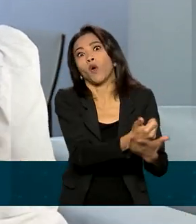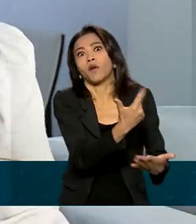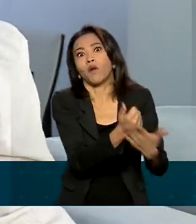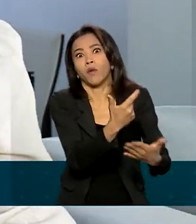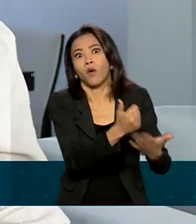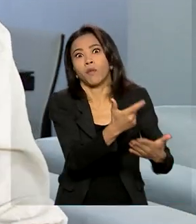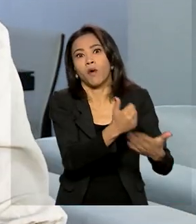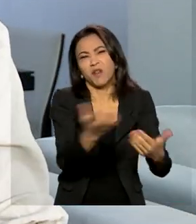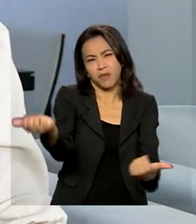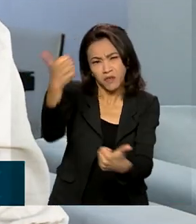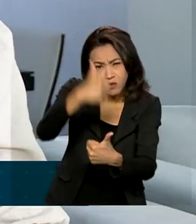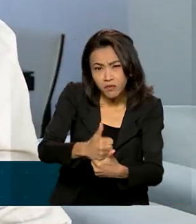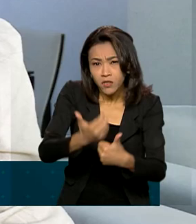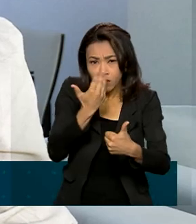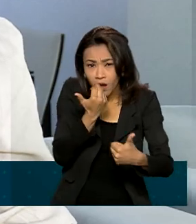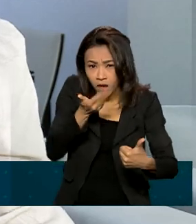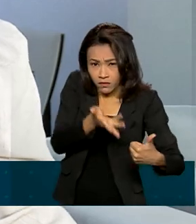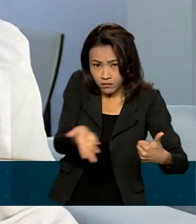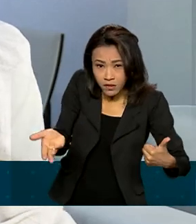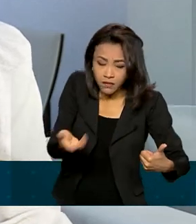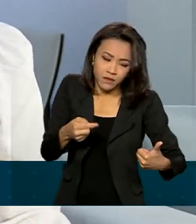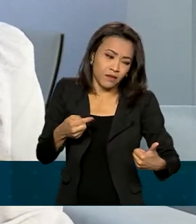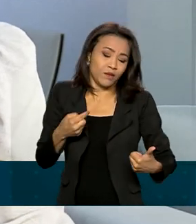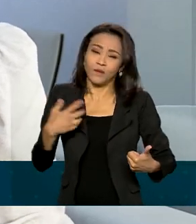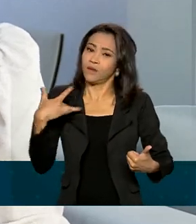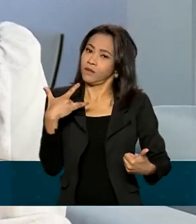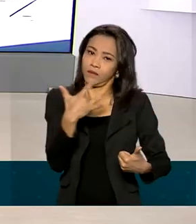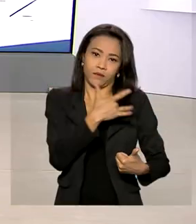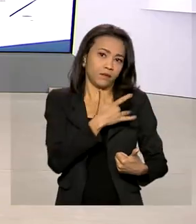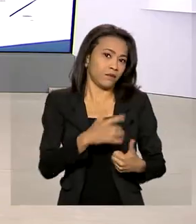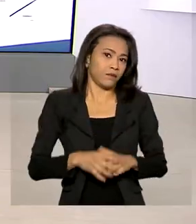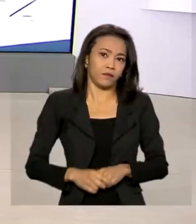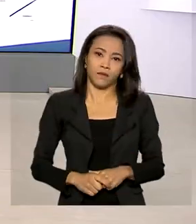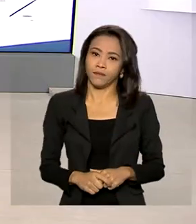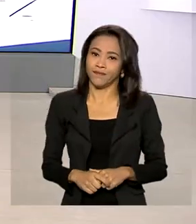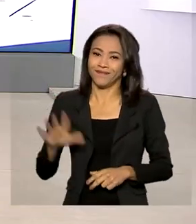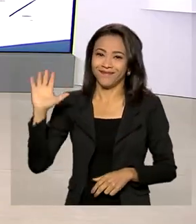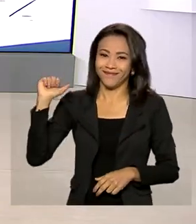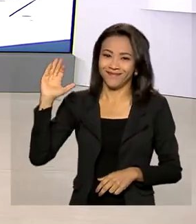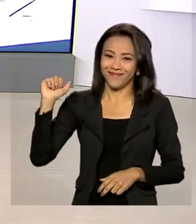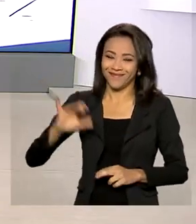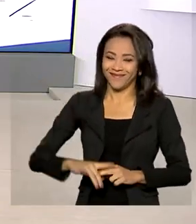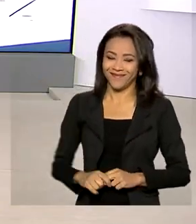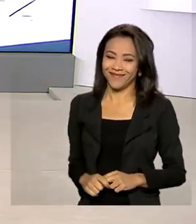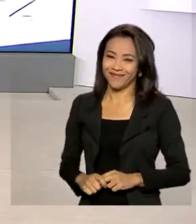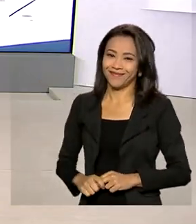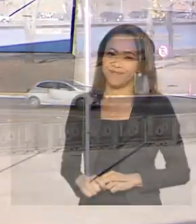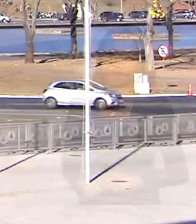suplemento para substituir o alimento e isso não é saudável. Tchau, até amanhã!